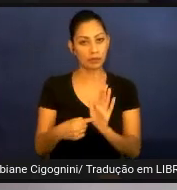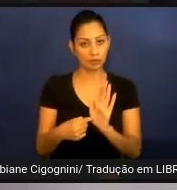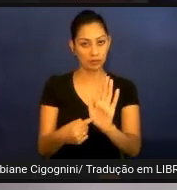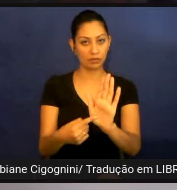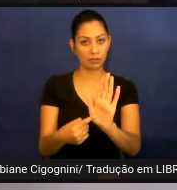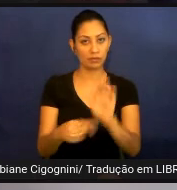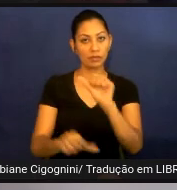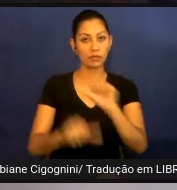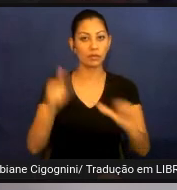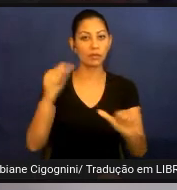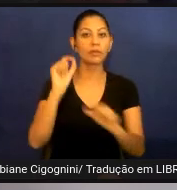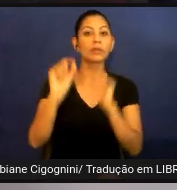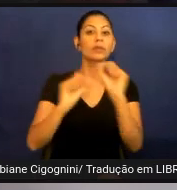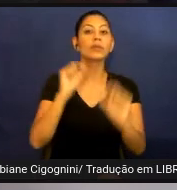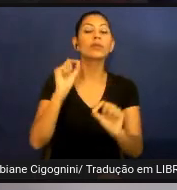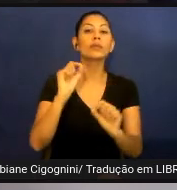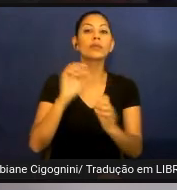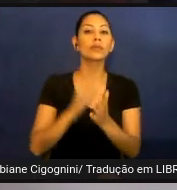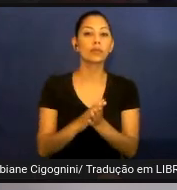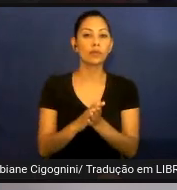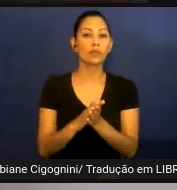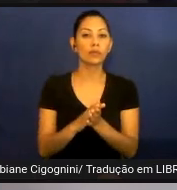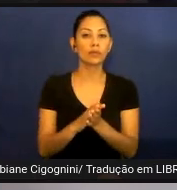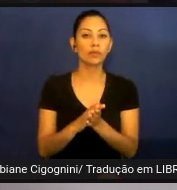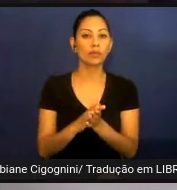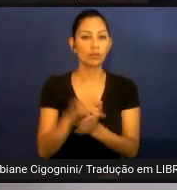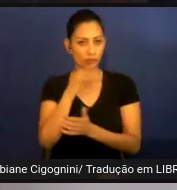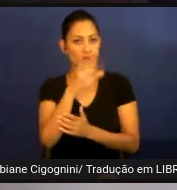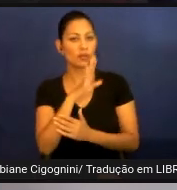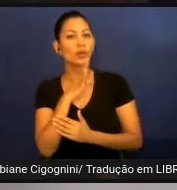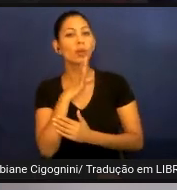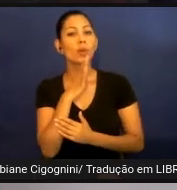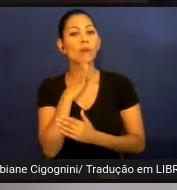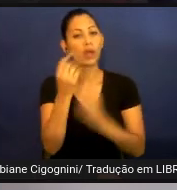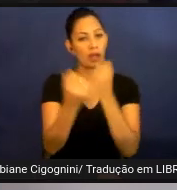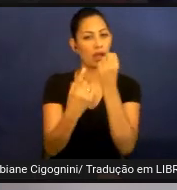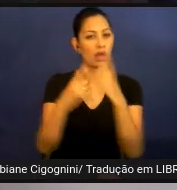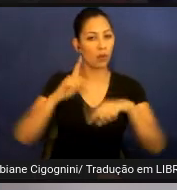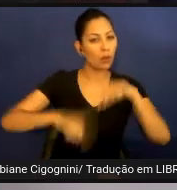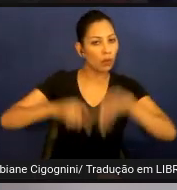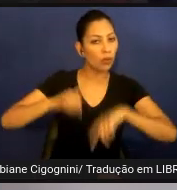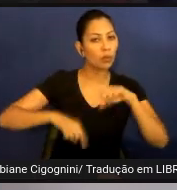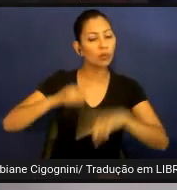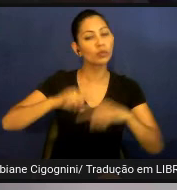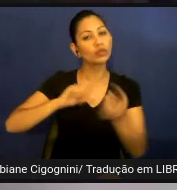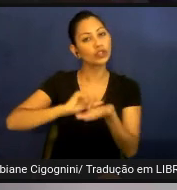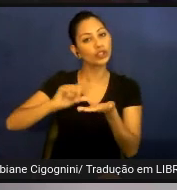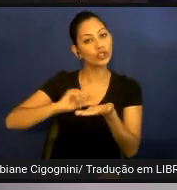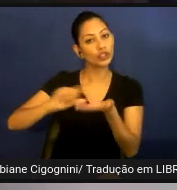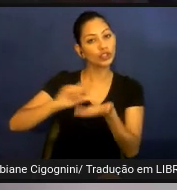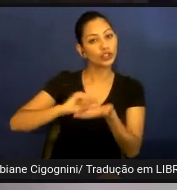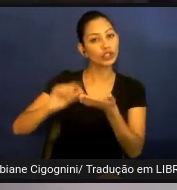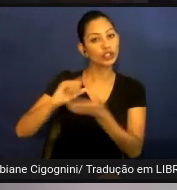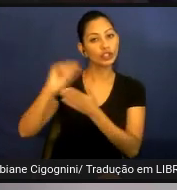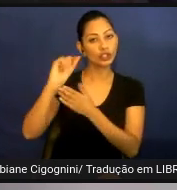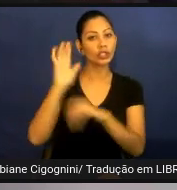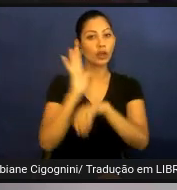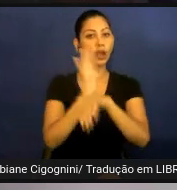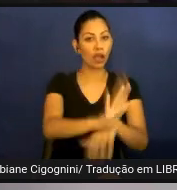primeira delas era você conhece algum recurso digital que ajude no processo de aprendizagem de libras?